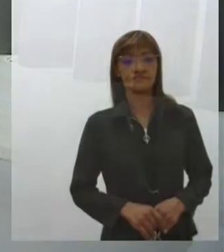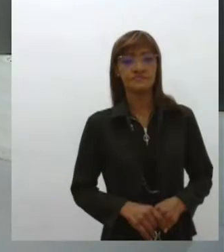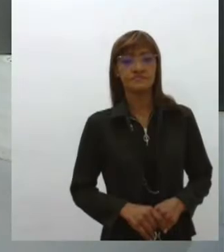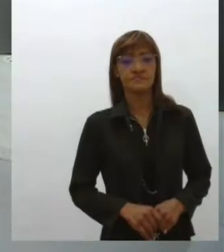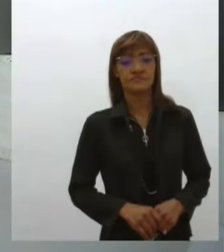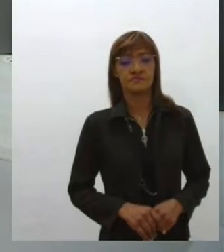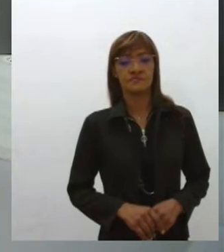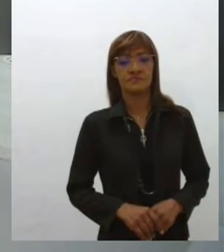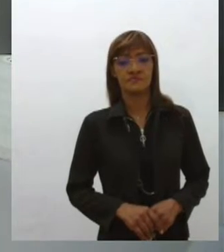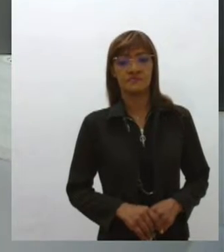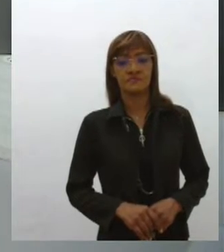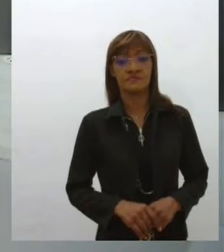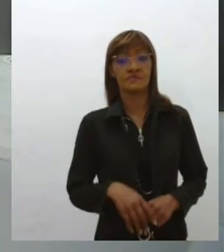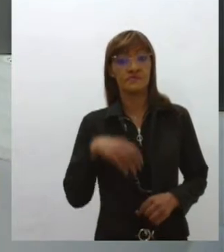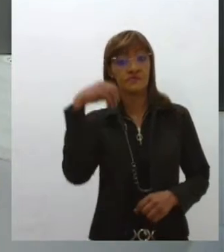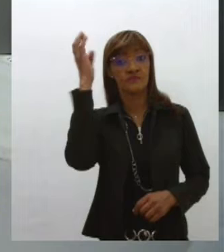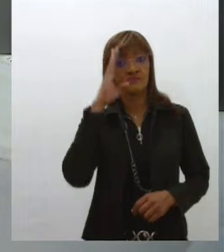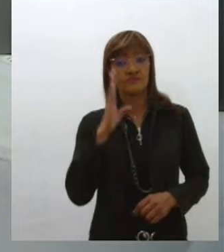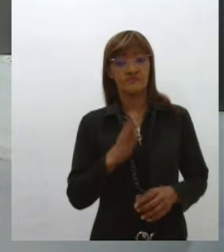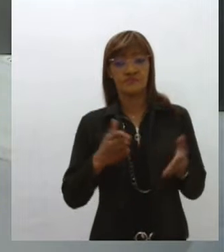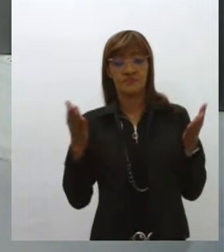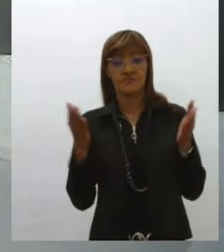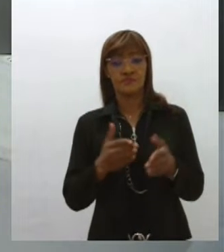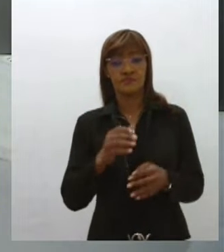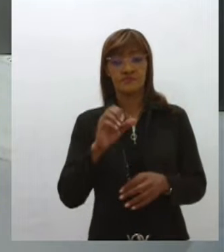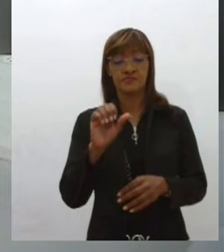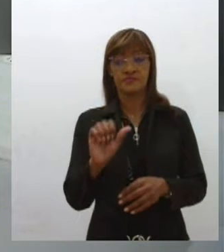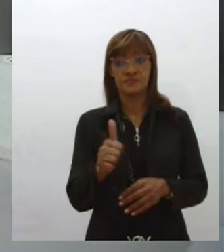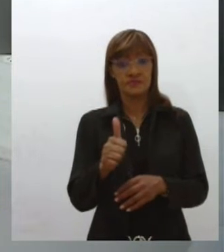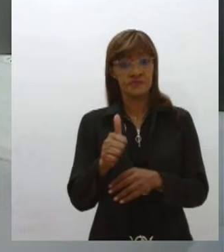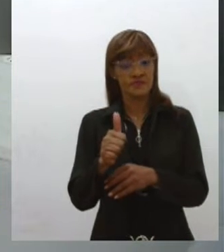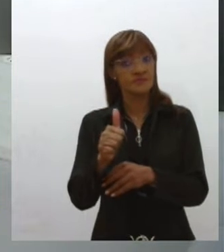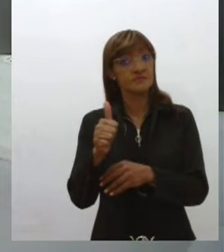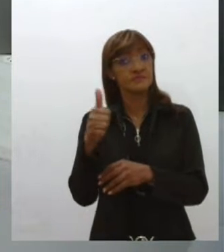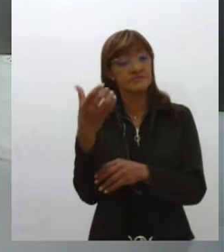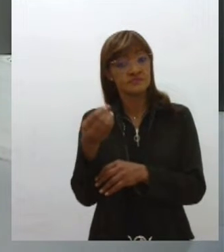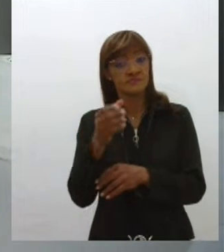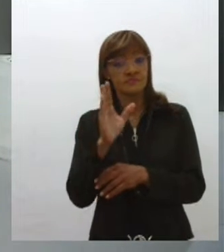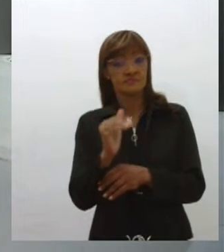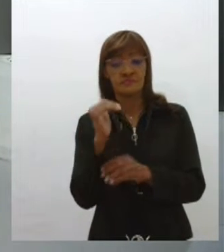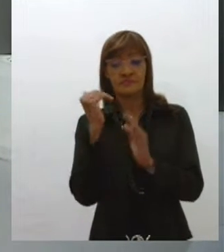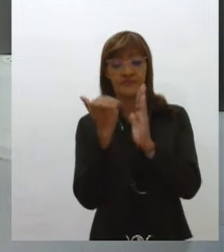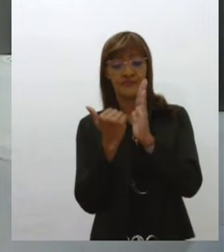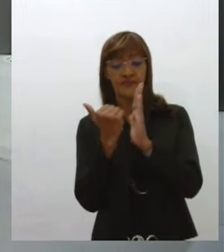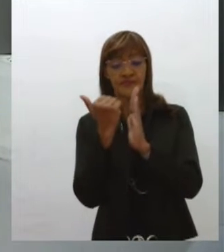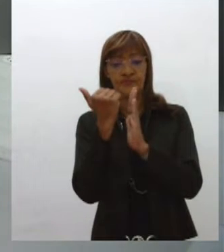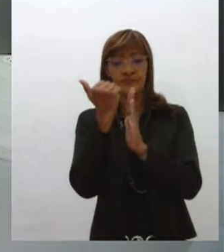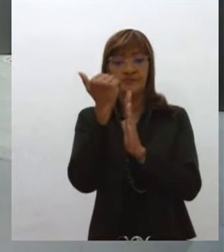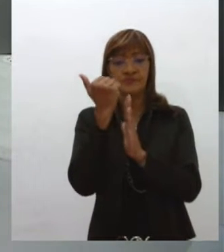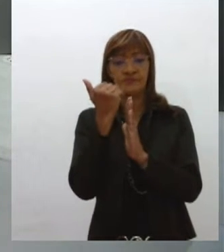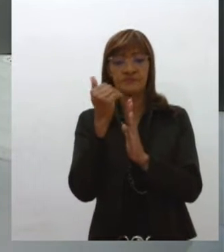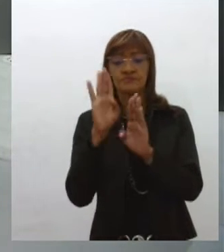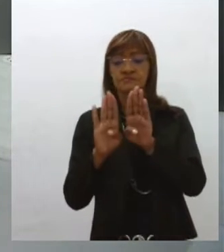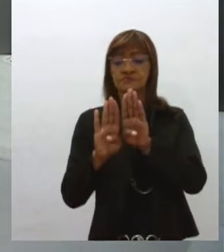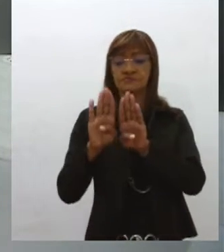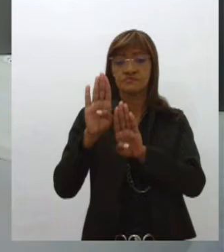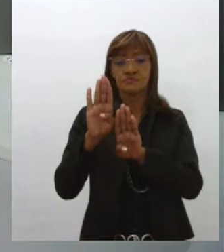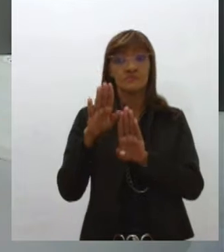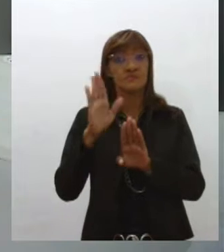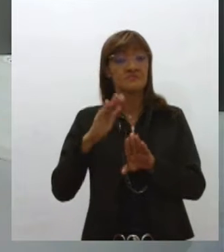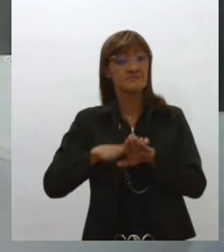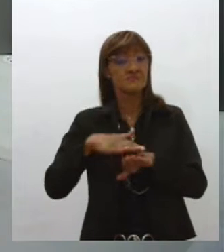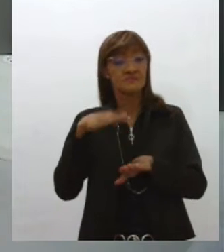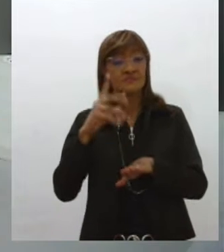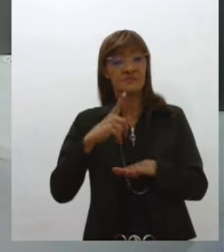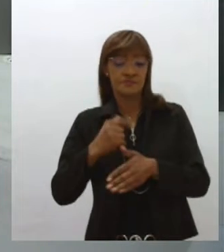O Brasil ocupa a décima colocação no ranking mundial dos países com mais nascimentos prematuros. Neste